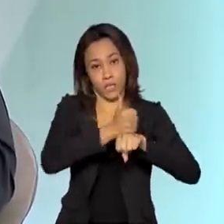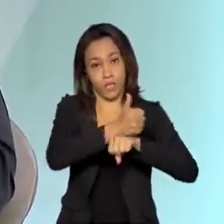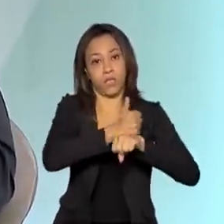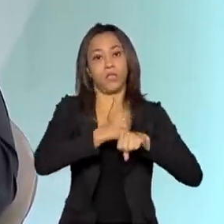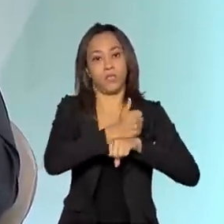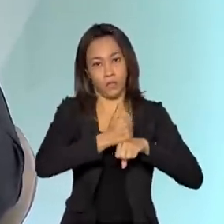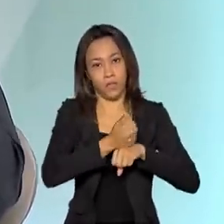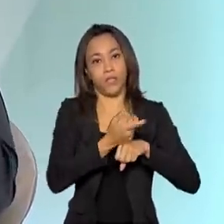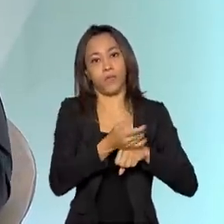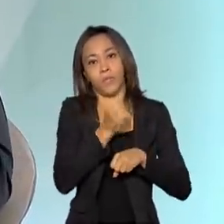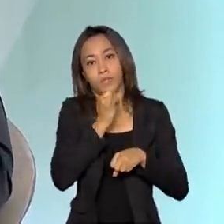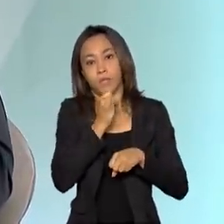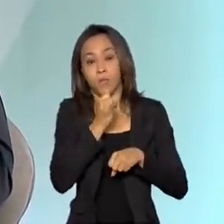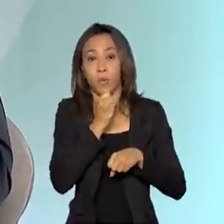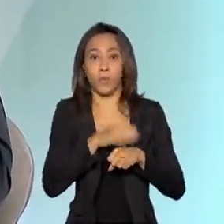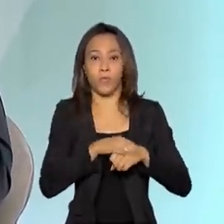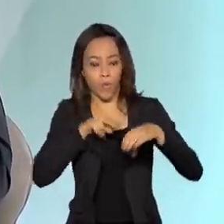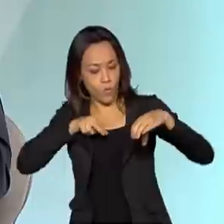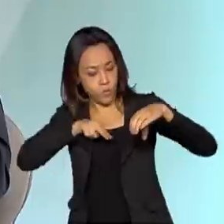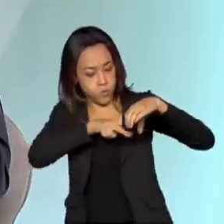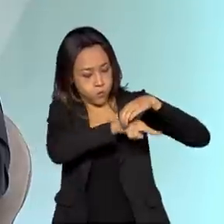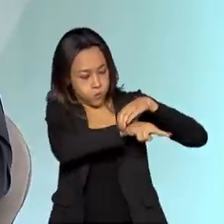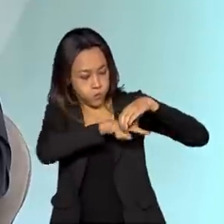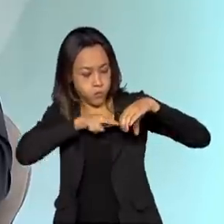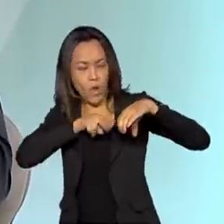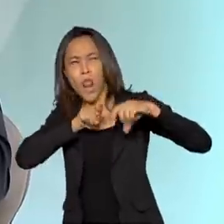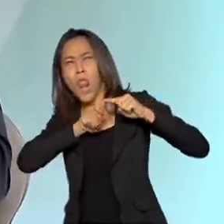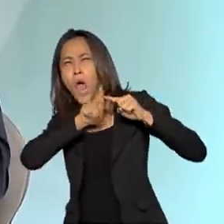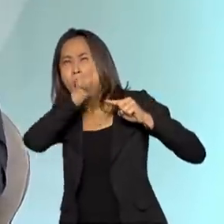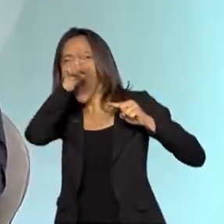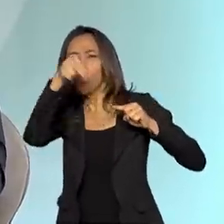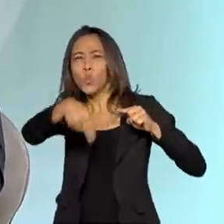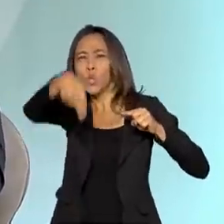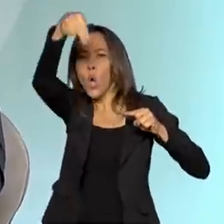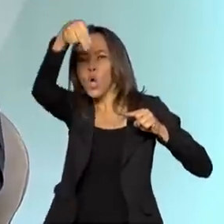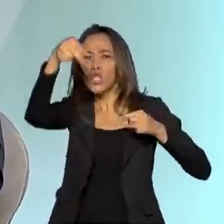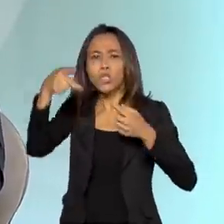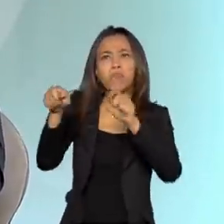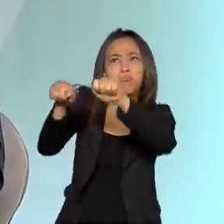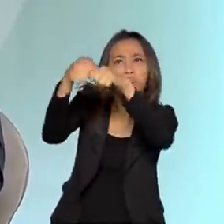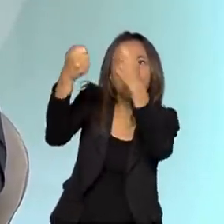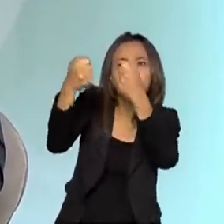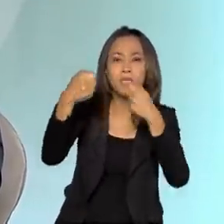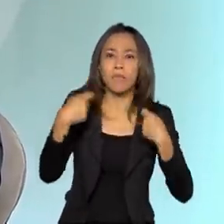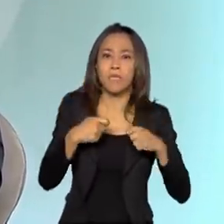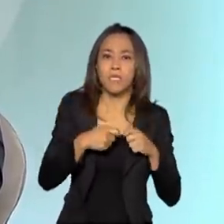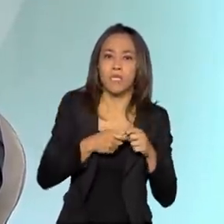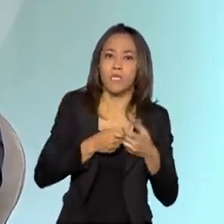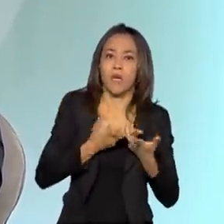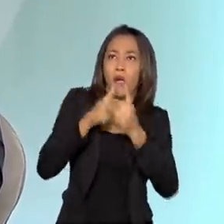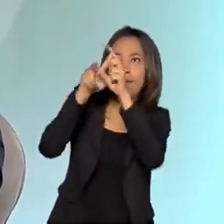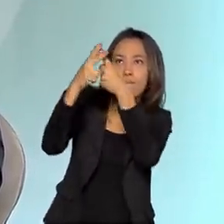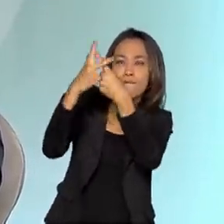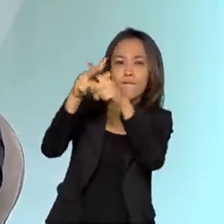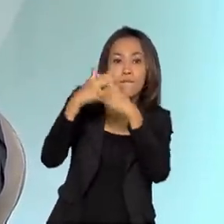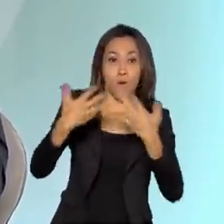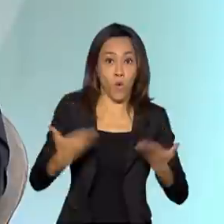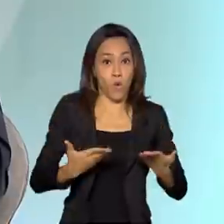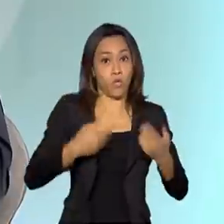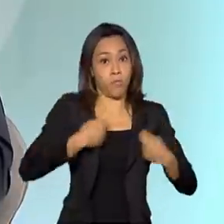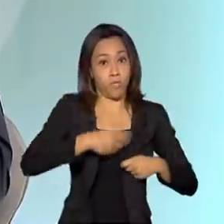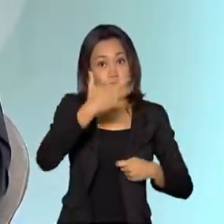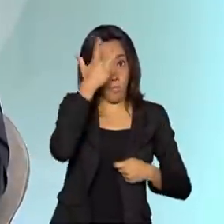Pensemos, por exemplo, num tomógrafo no norte do país que tem algum tipo de reparo a ser feito. Hoje, você precisa de um especialista